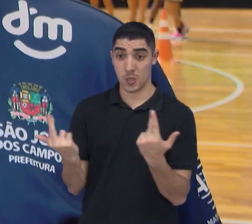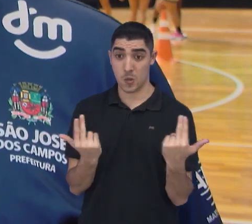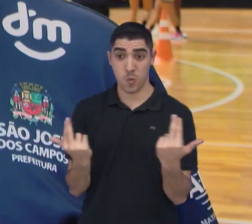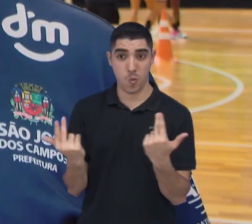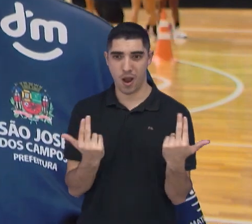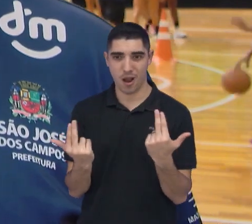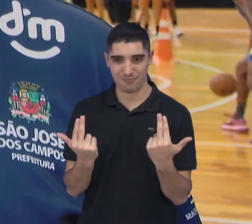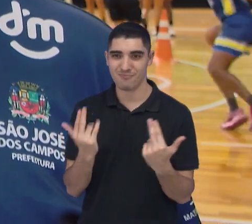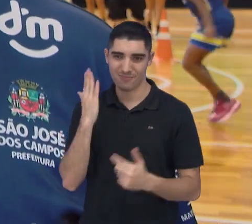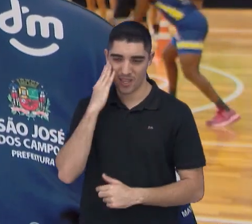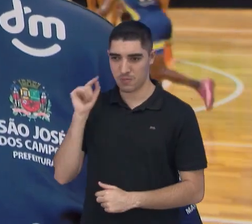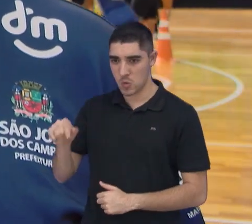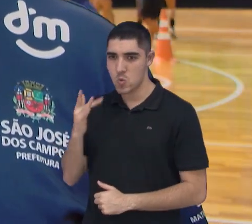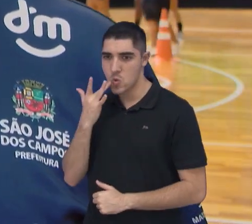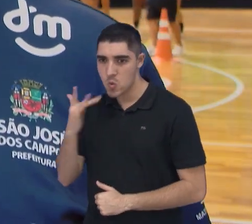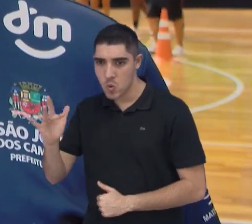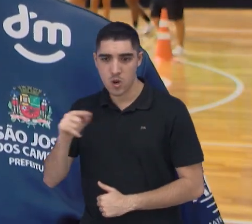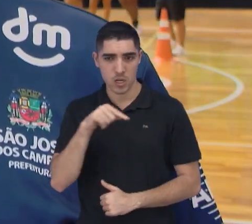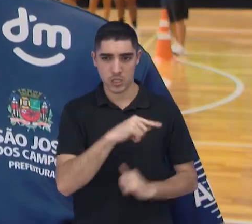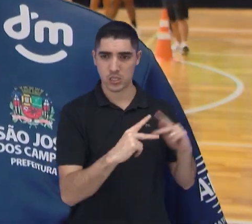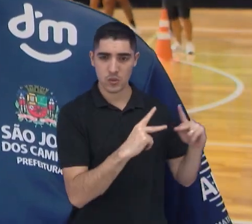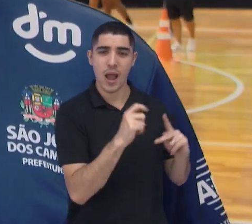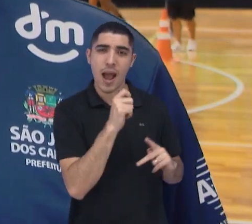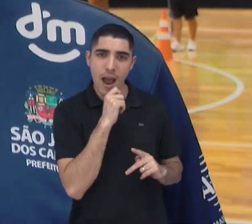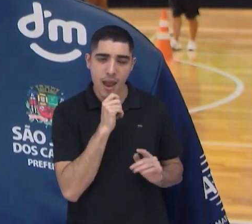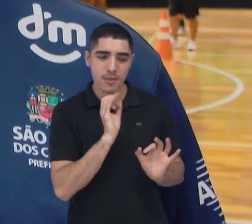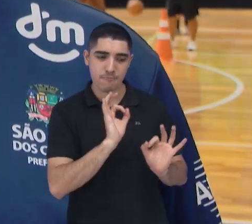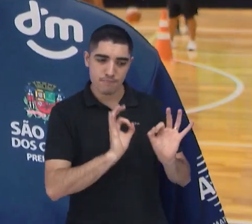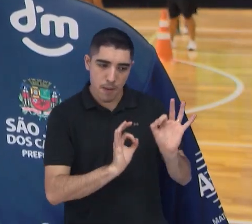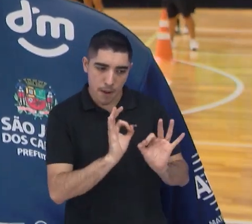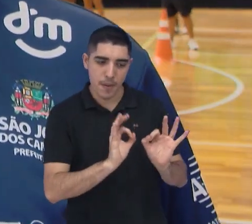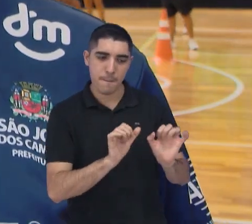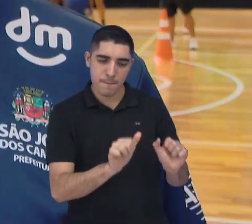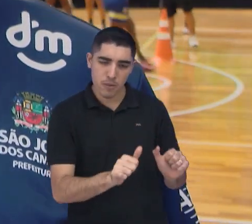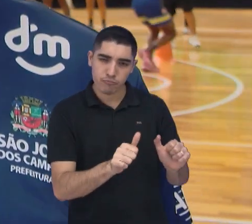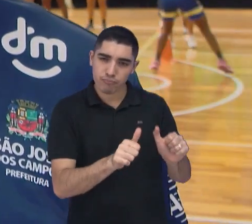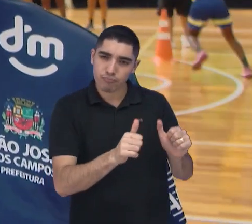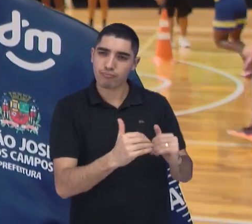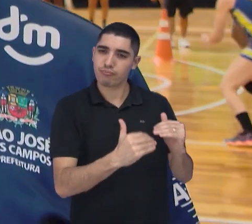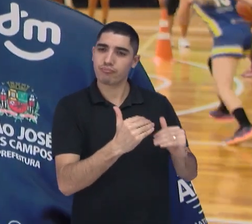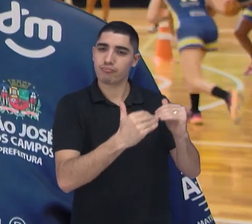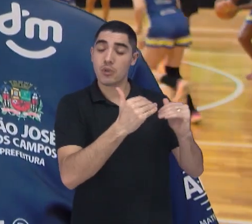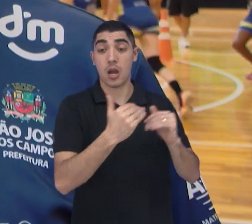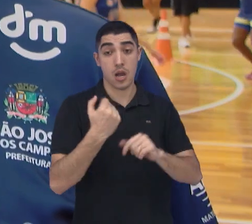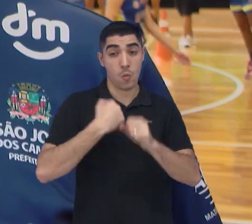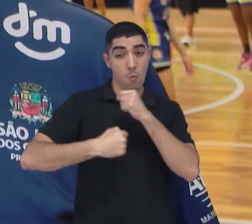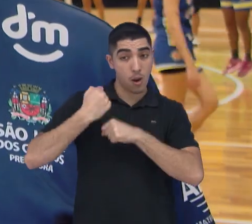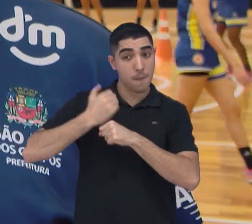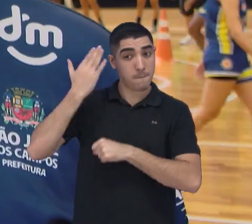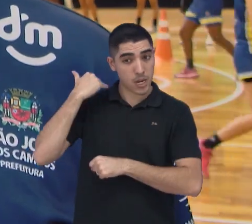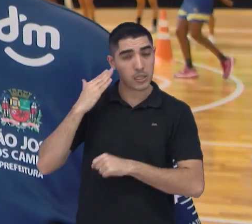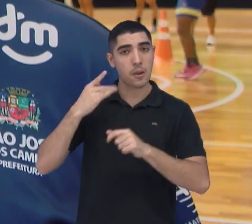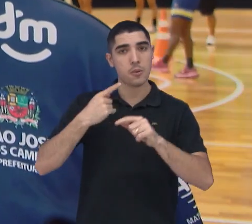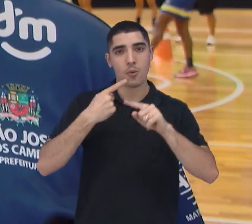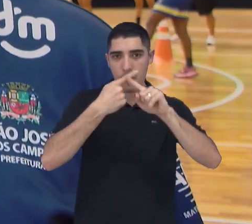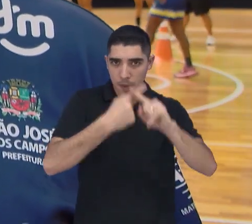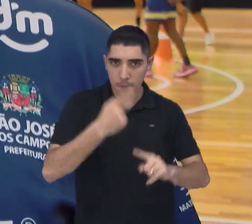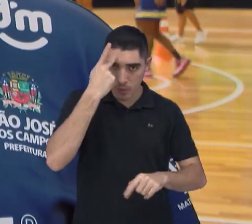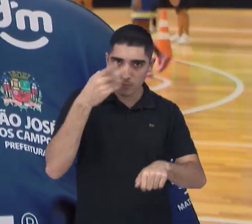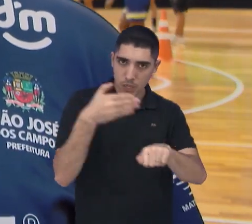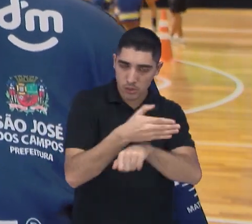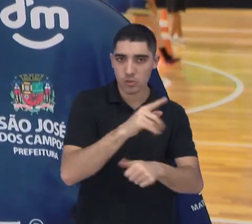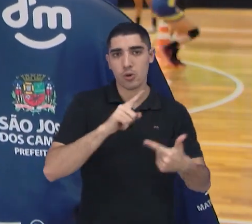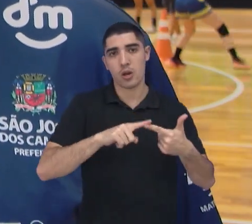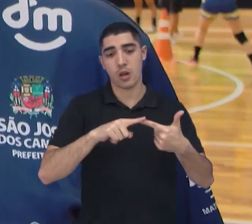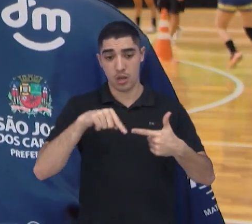campeonato, a gente ainda é uma equipe que está se fortalecendo no cenário ainda. Nós voltamos ao Paulista ano passado, esse ano jogamos brasileiro. Então a gente sabe